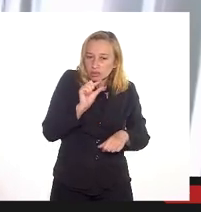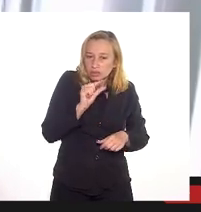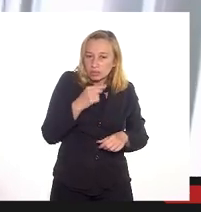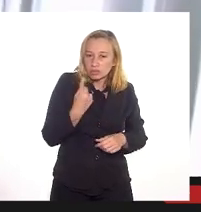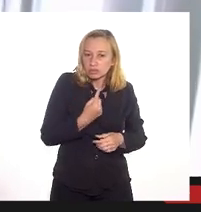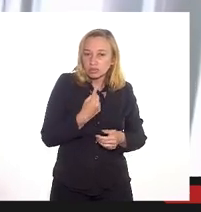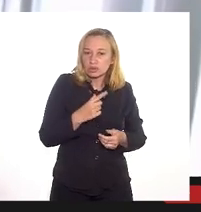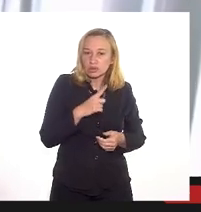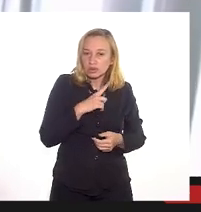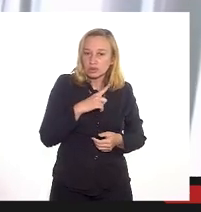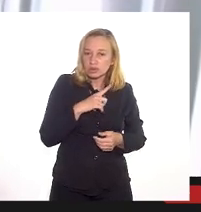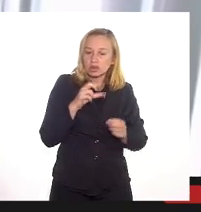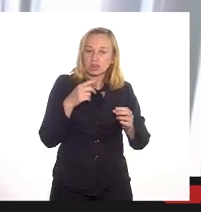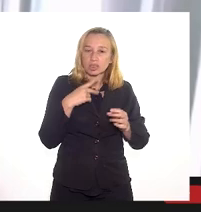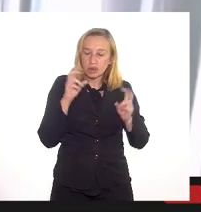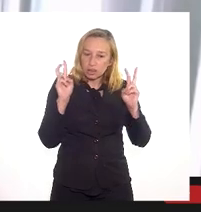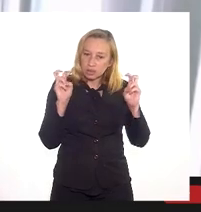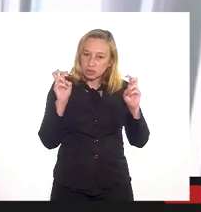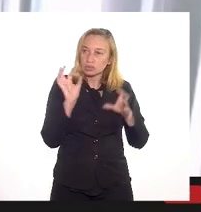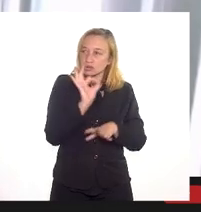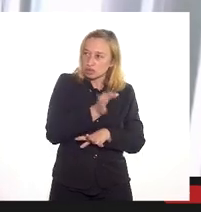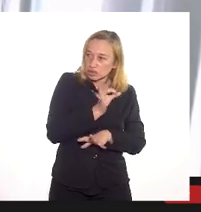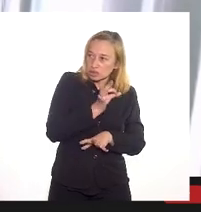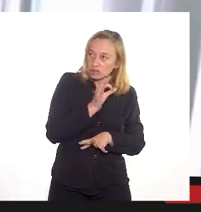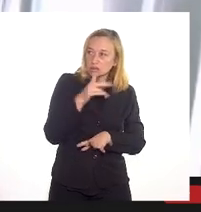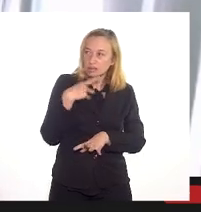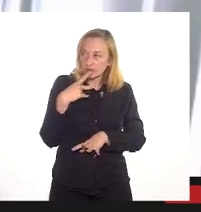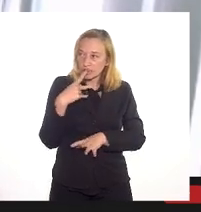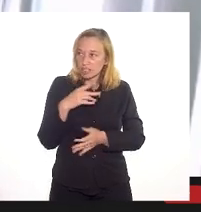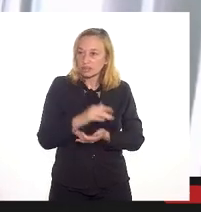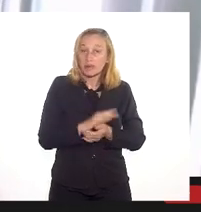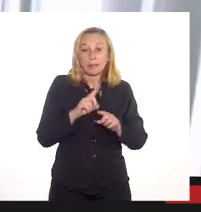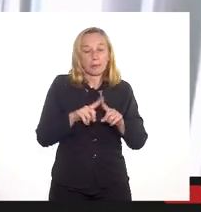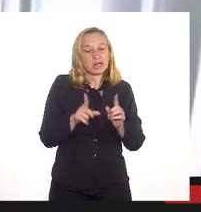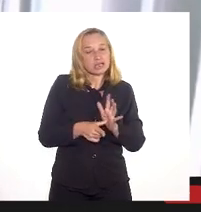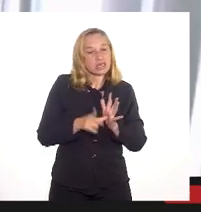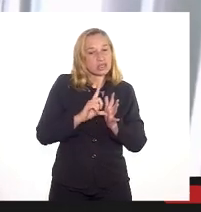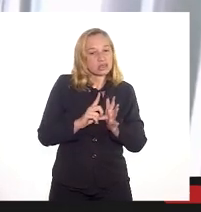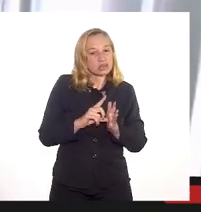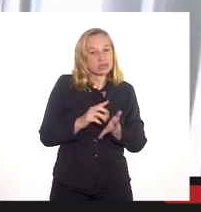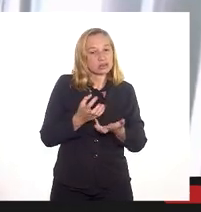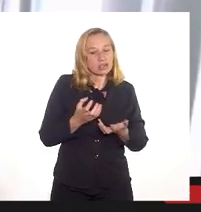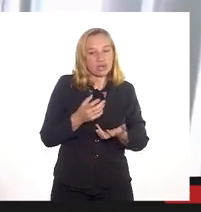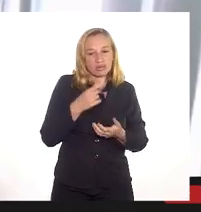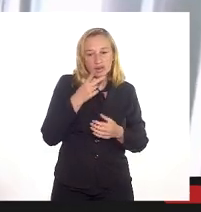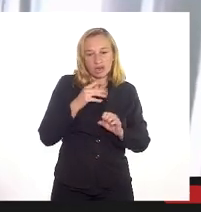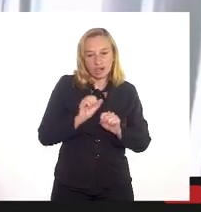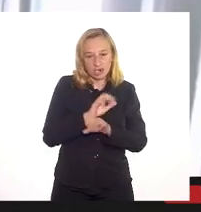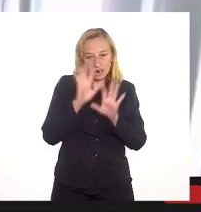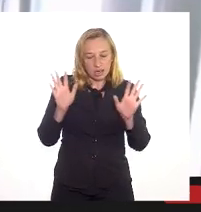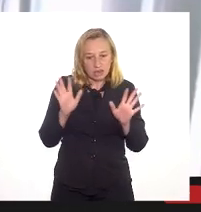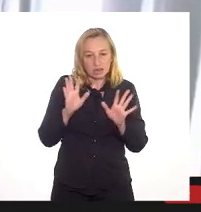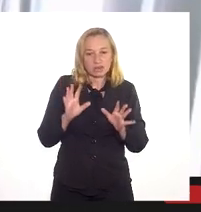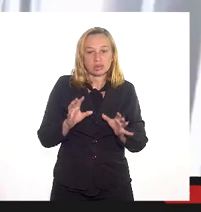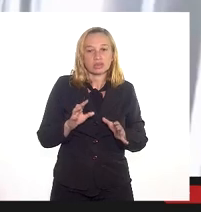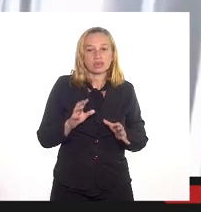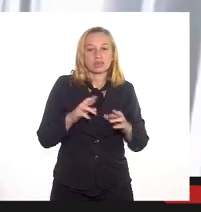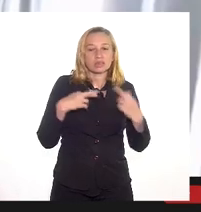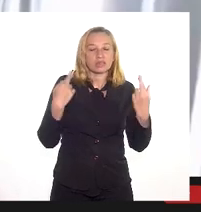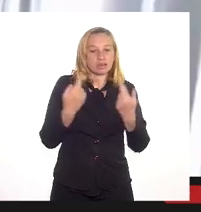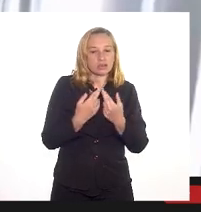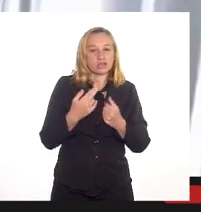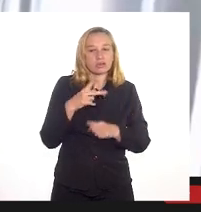porque tem questões que certamente serão levantadas, mas, antes de mais nada, quero deixar bem claro que eu abri a audiência